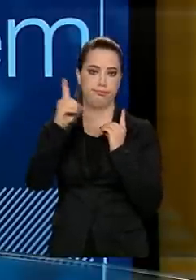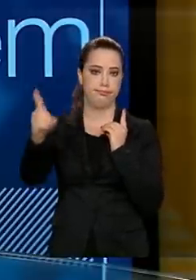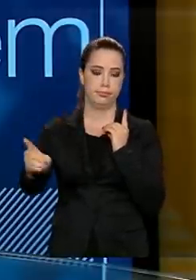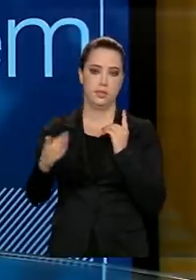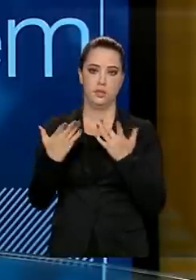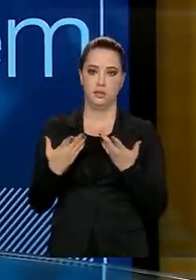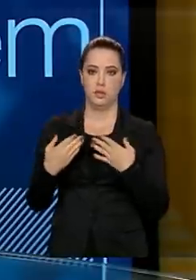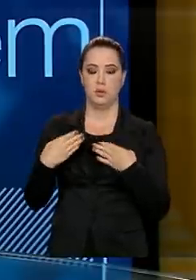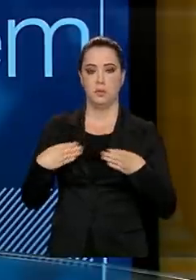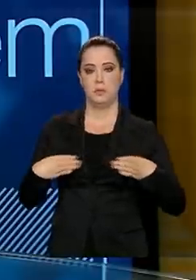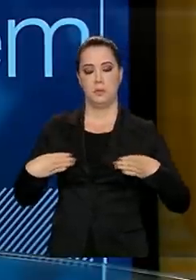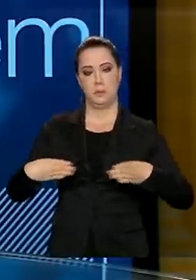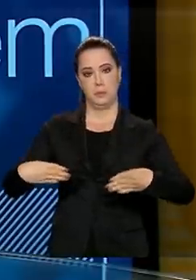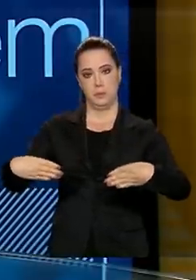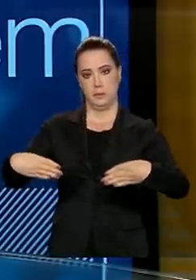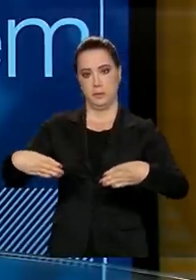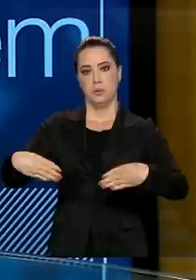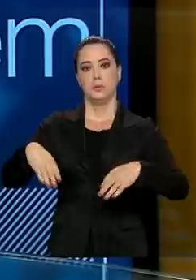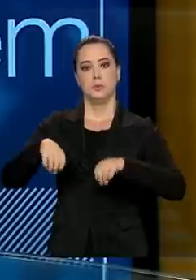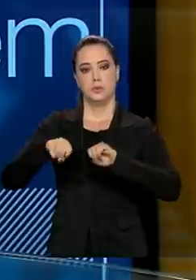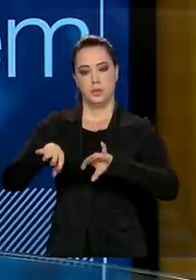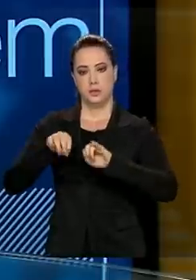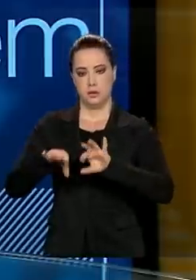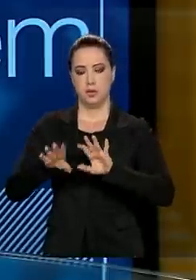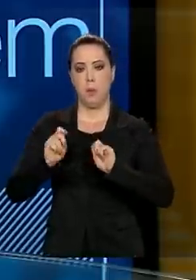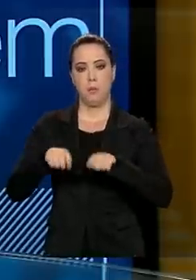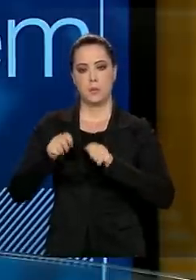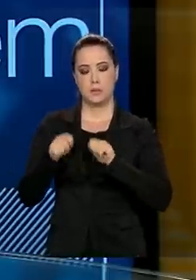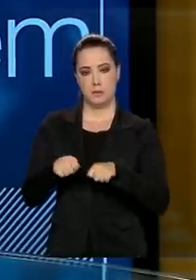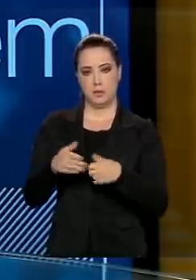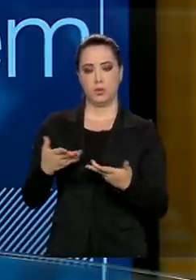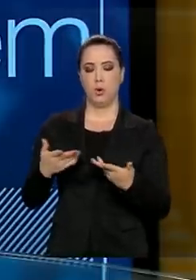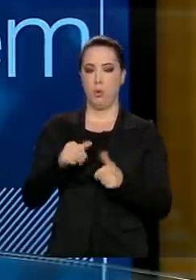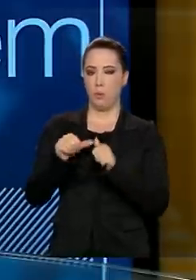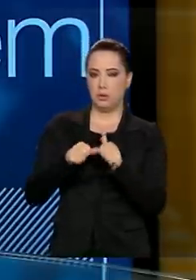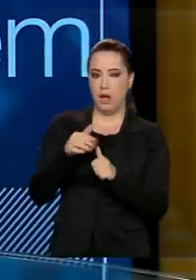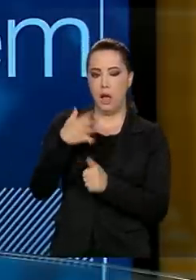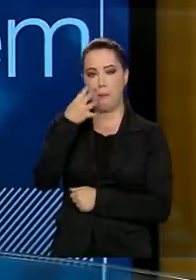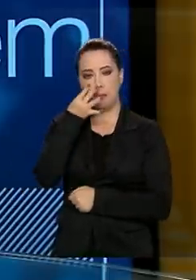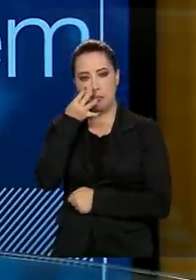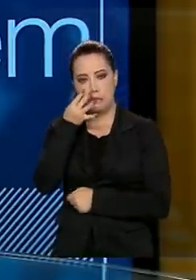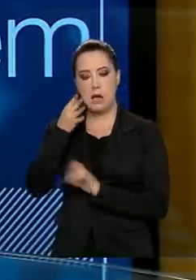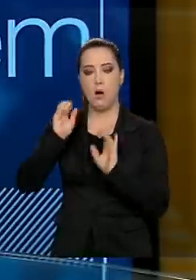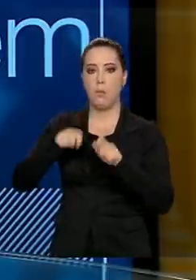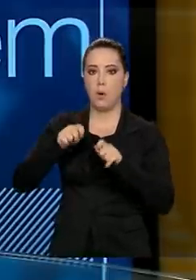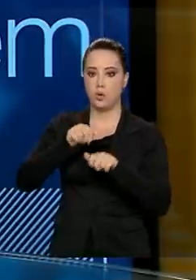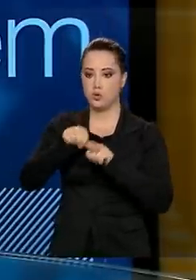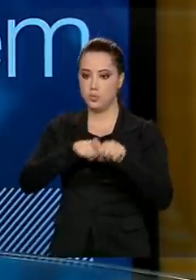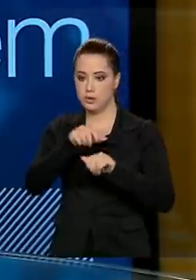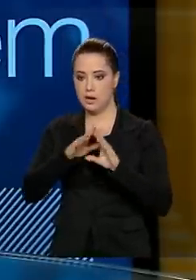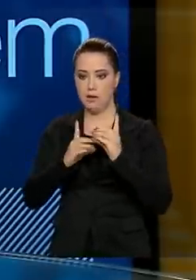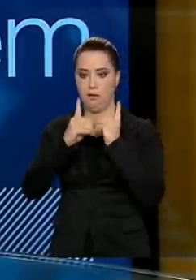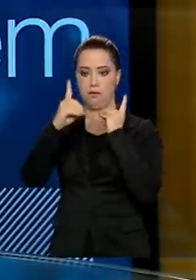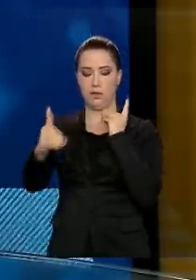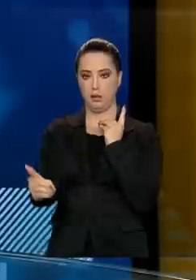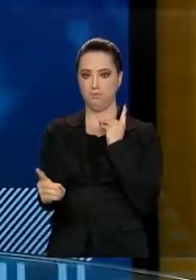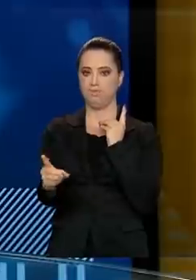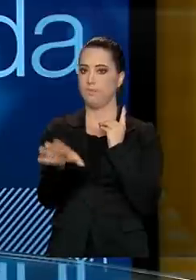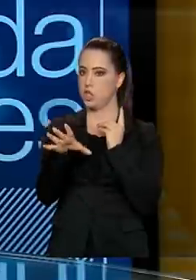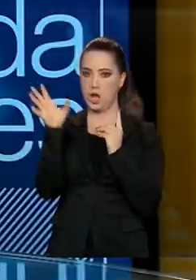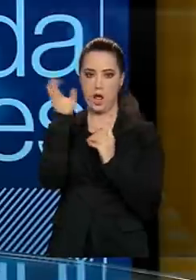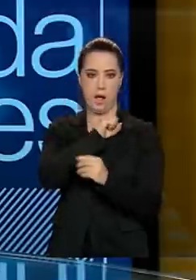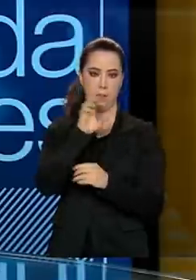Educação publicou uma portaria permitindo que o ensino presencial pudesse ter aula remota durante a pandemia, eles